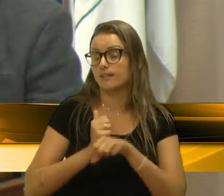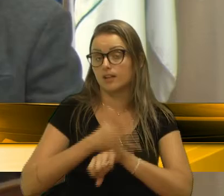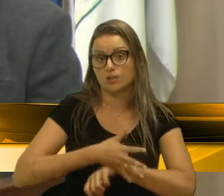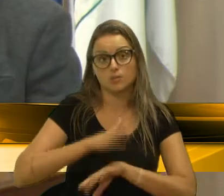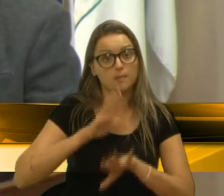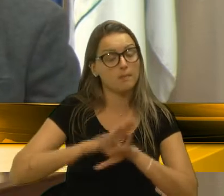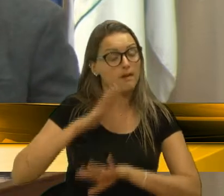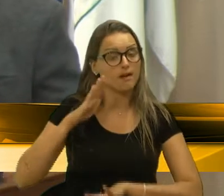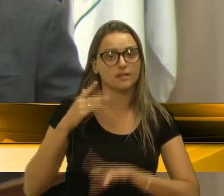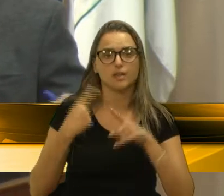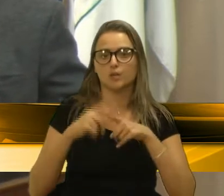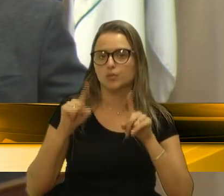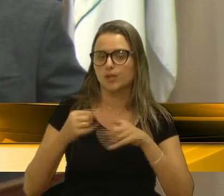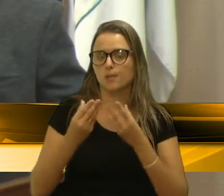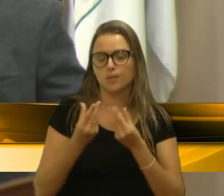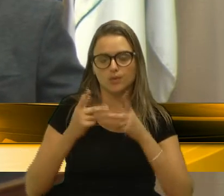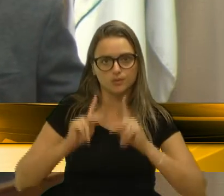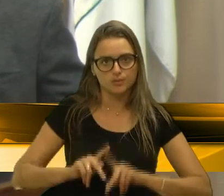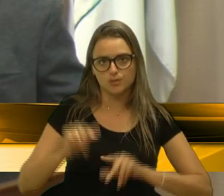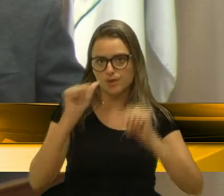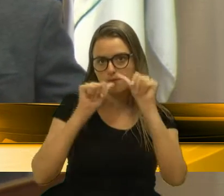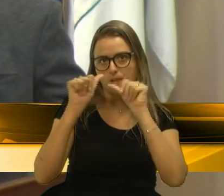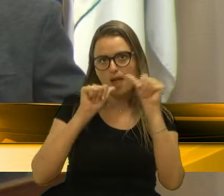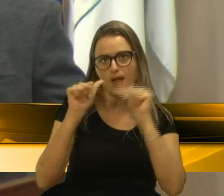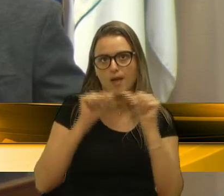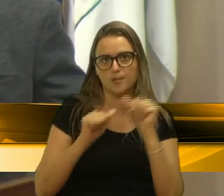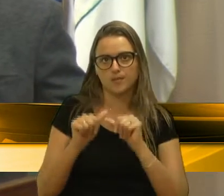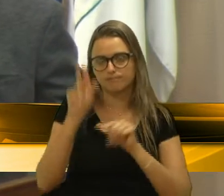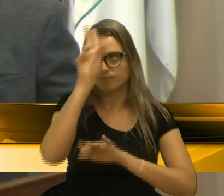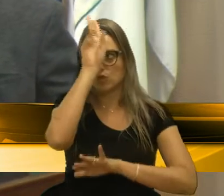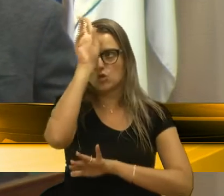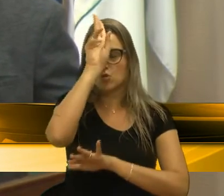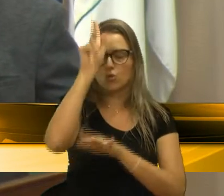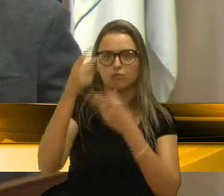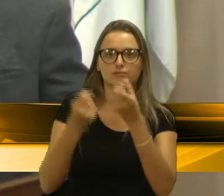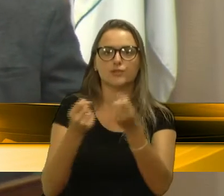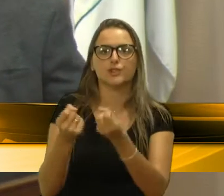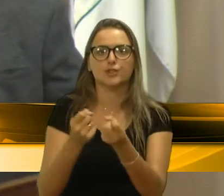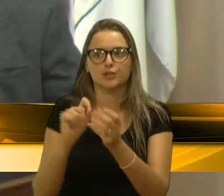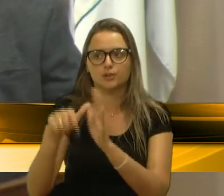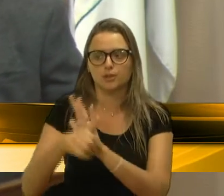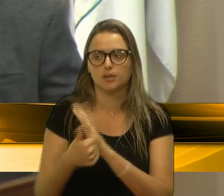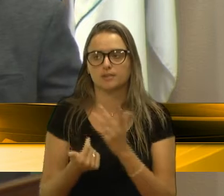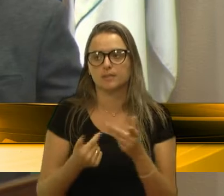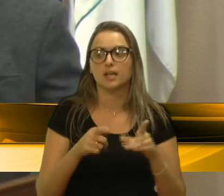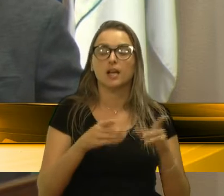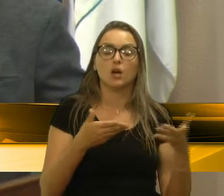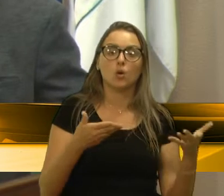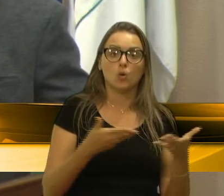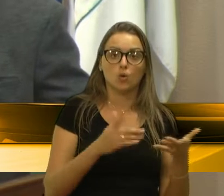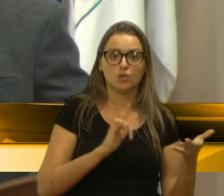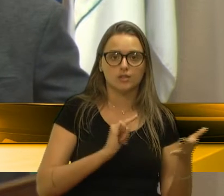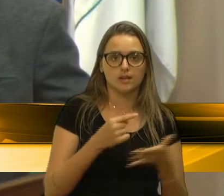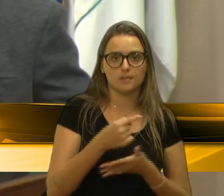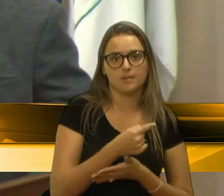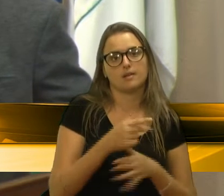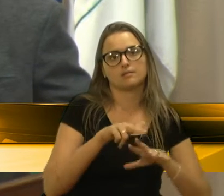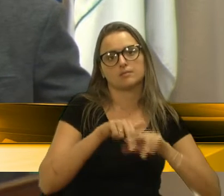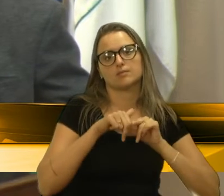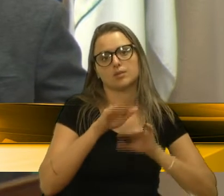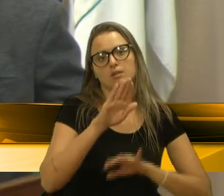muita gente bêbada dirigindo. Embora esses números sejam, tenham diminuído em função justamente de ações como balada segura.